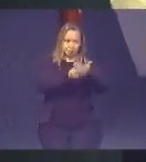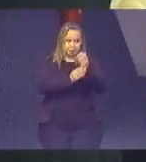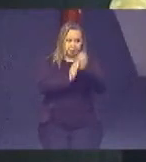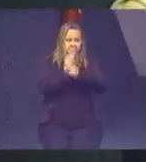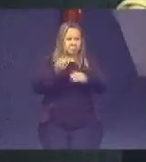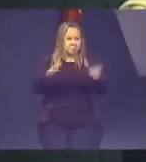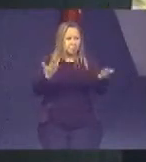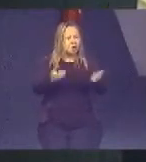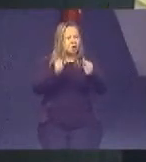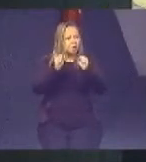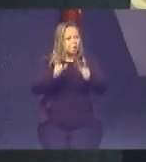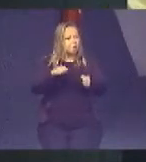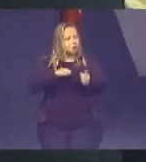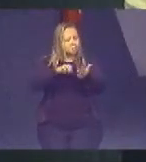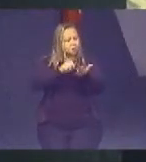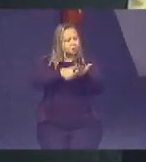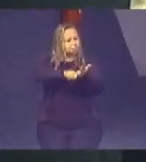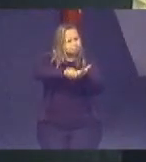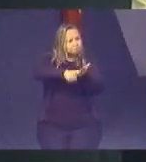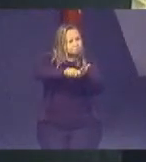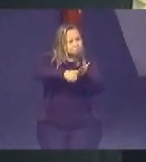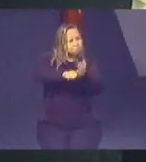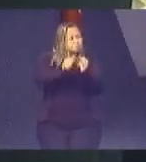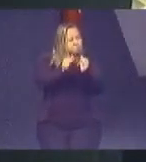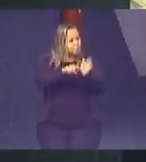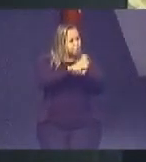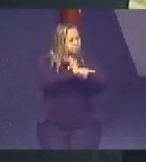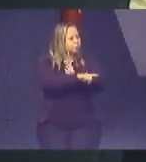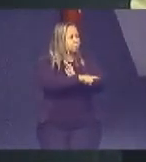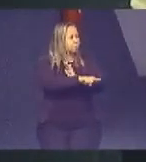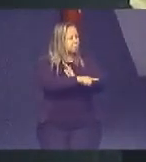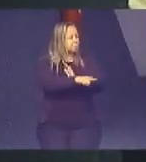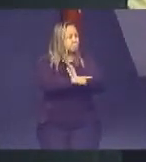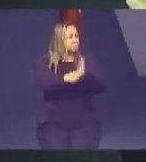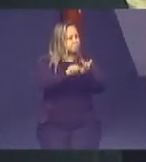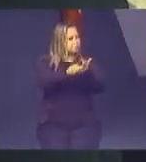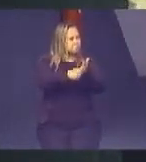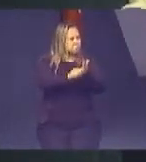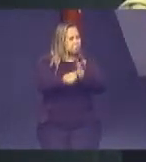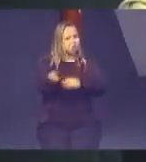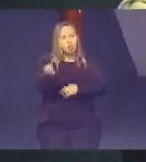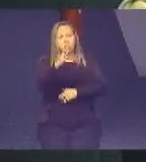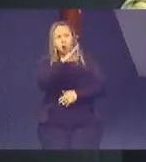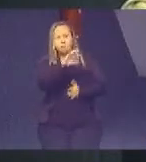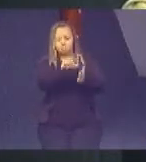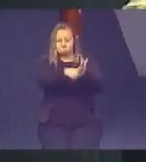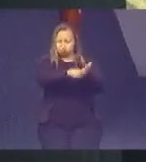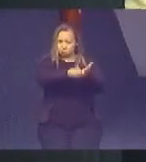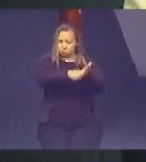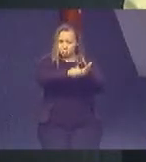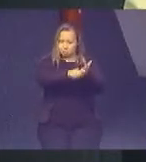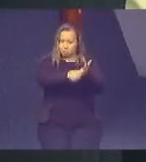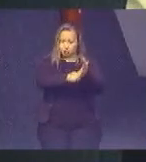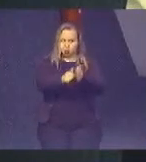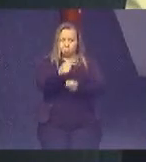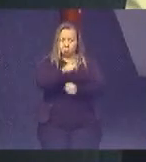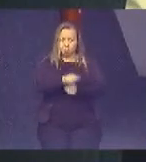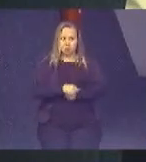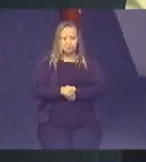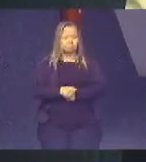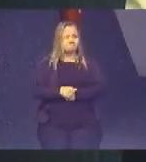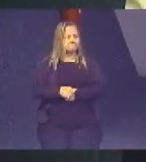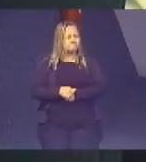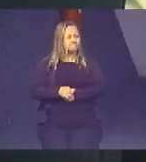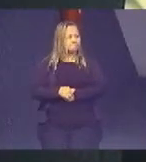fazer minha carteira de identidade? Eu disse, pode, Leandra. E aí ela fez a nova carteira de identidade. em horas.